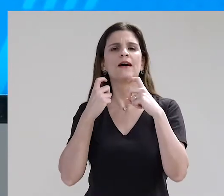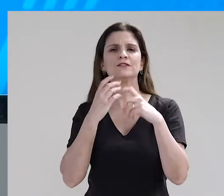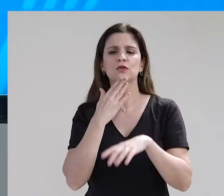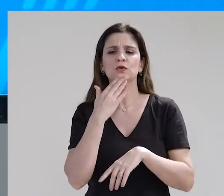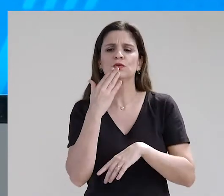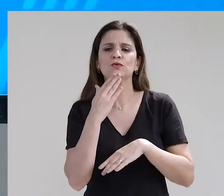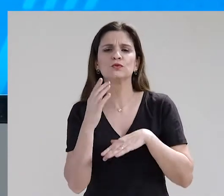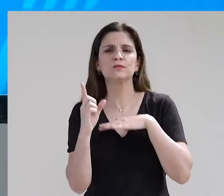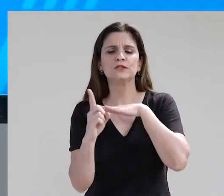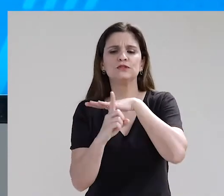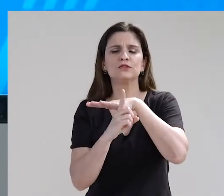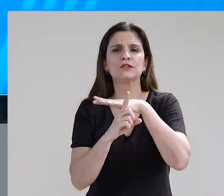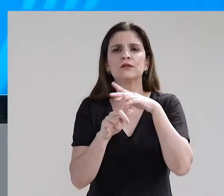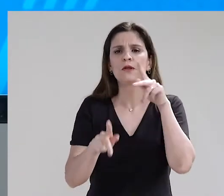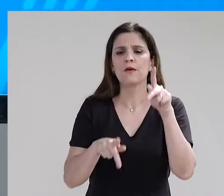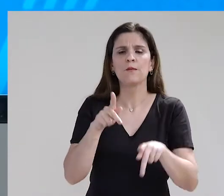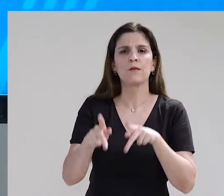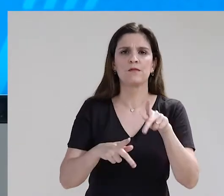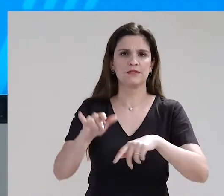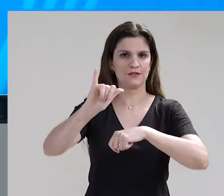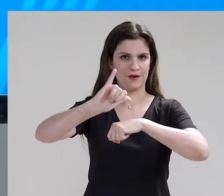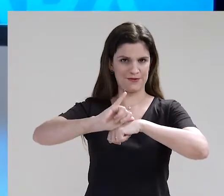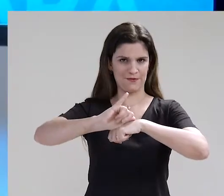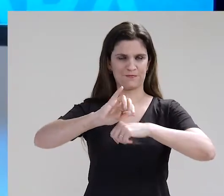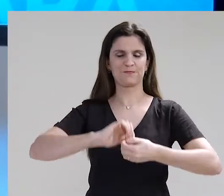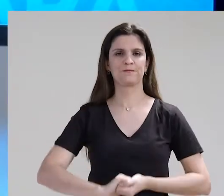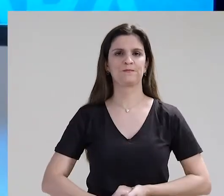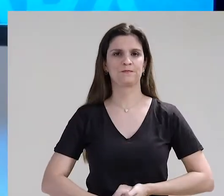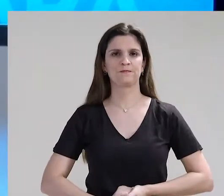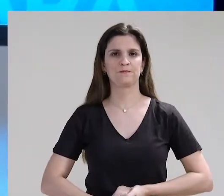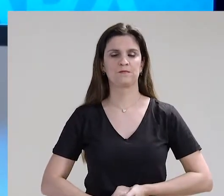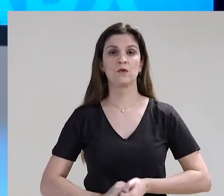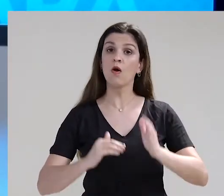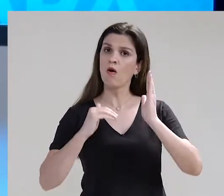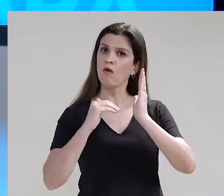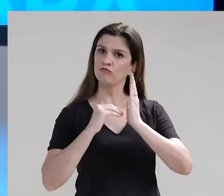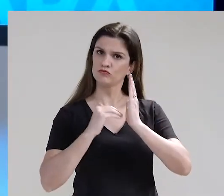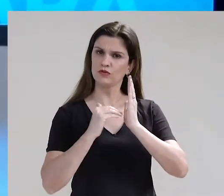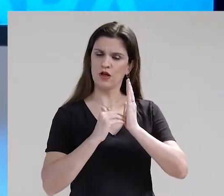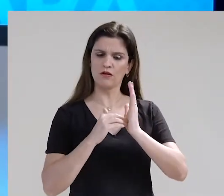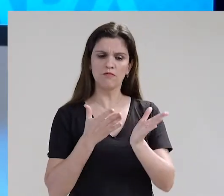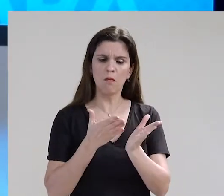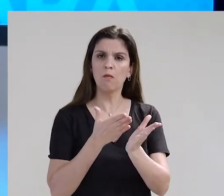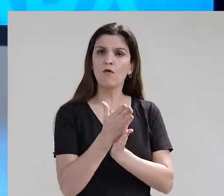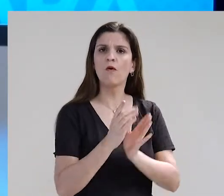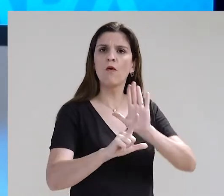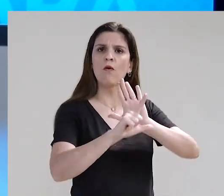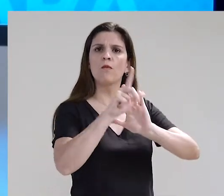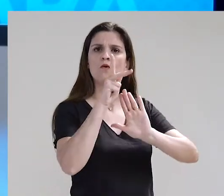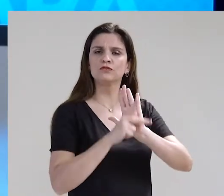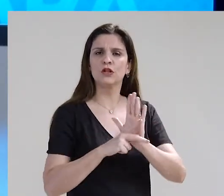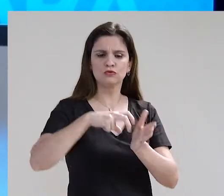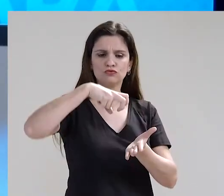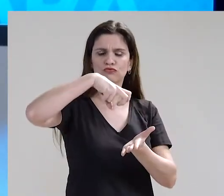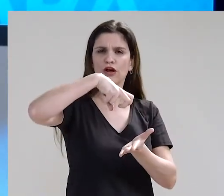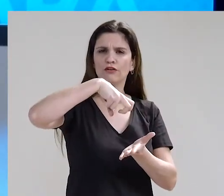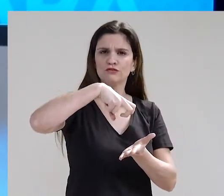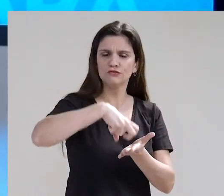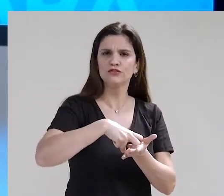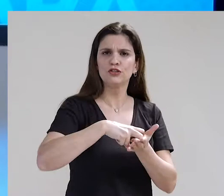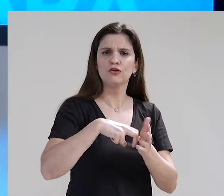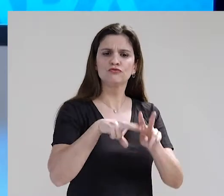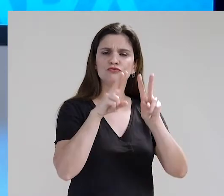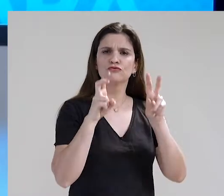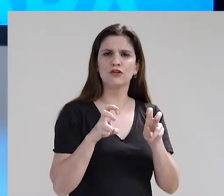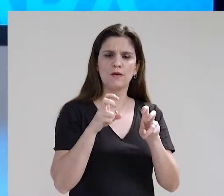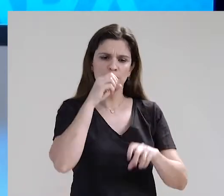em atender a reivindicação da população da capital. O plenário do Senado aprovou o projeto que aumenta apenas para